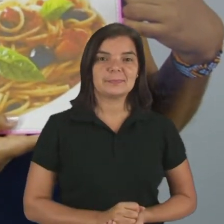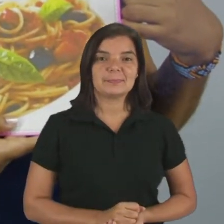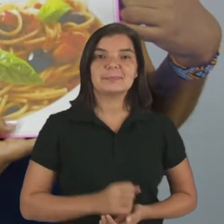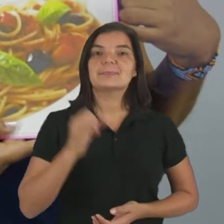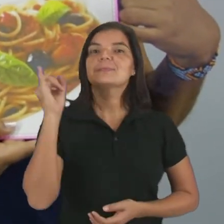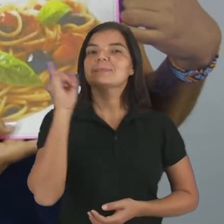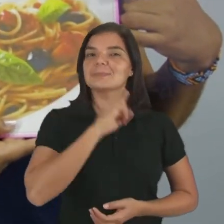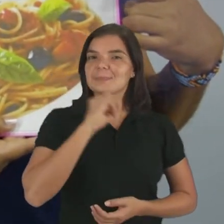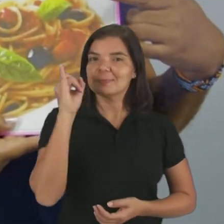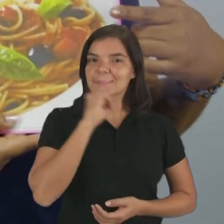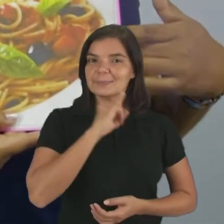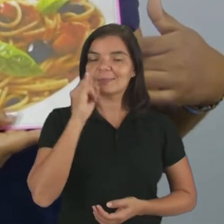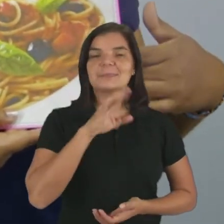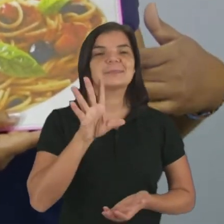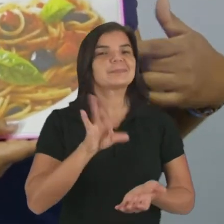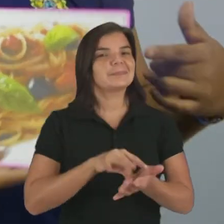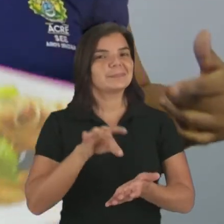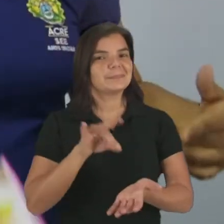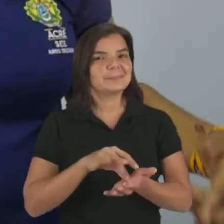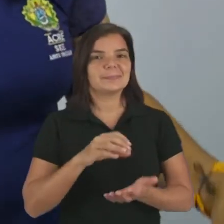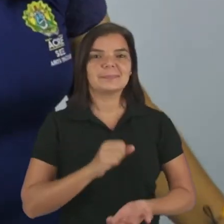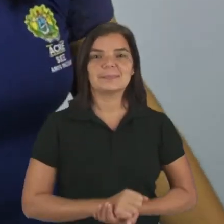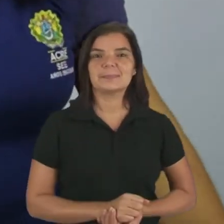Da Itália. Isso mesmo.